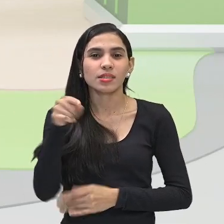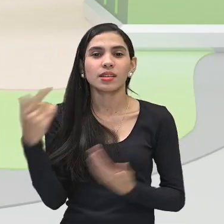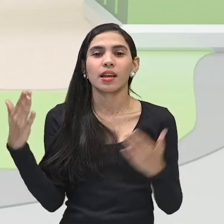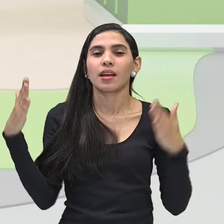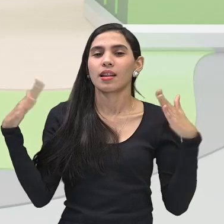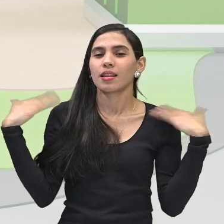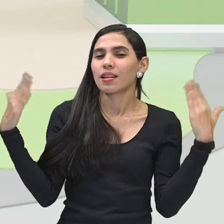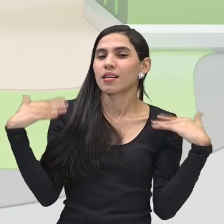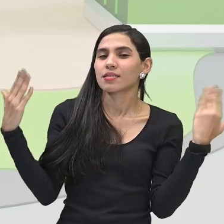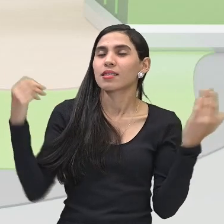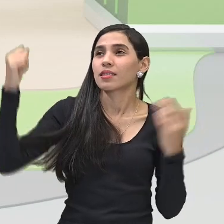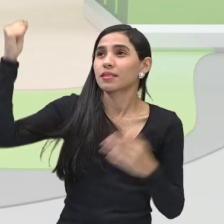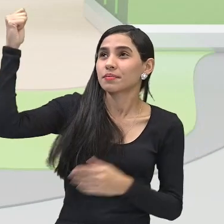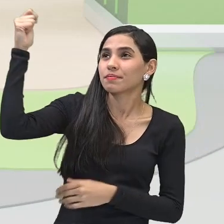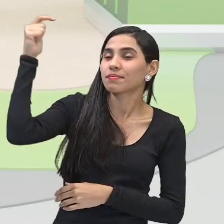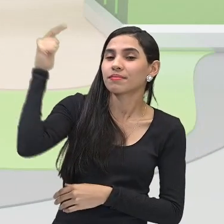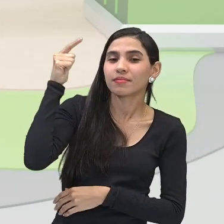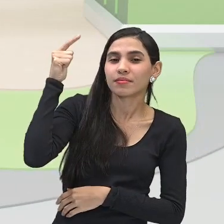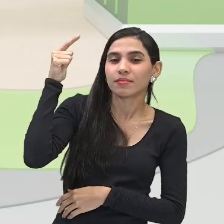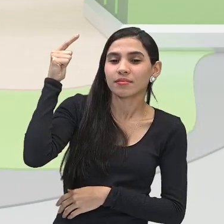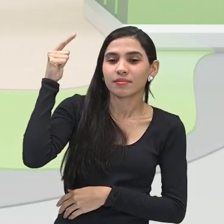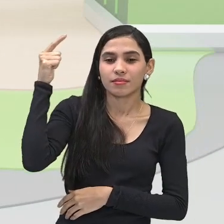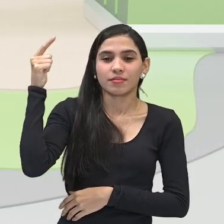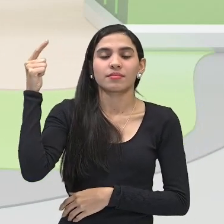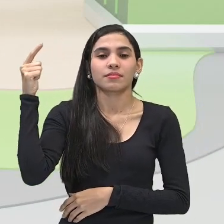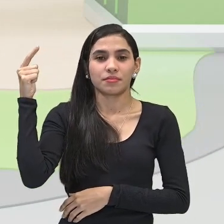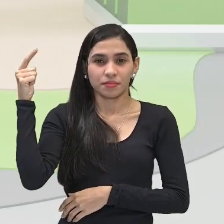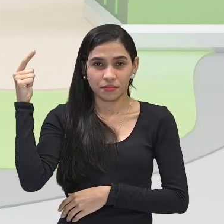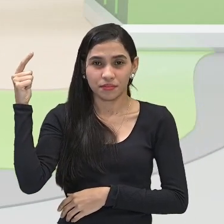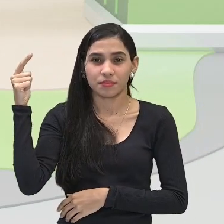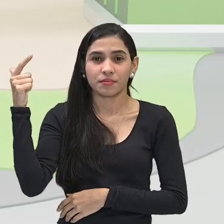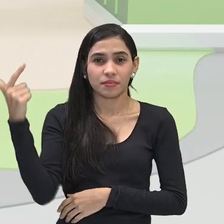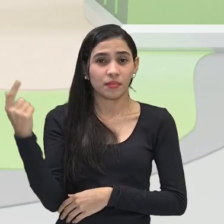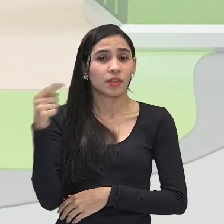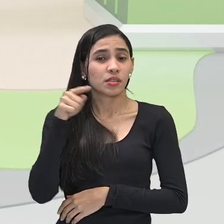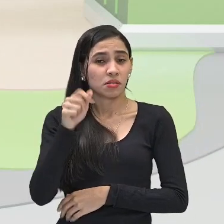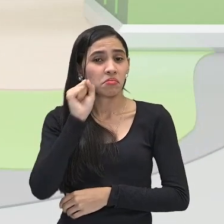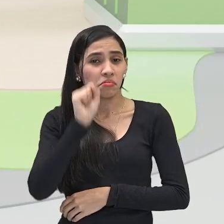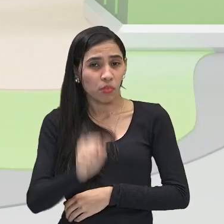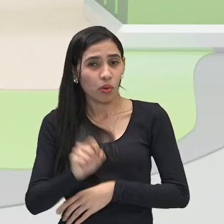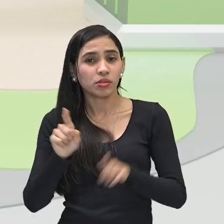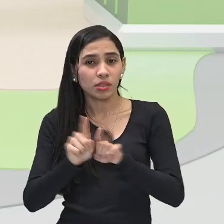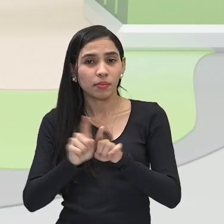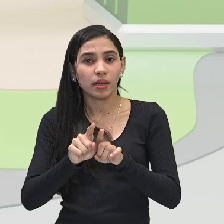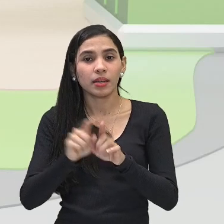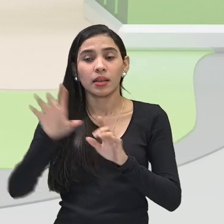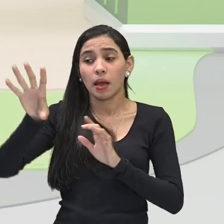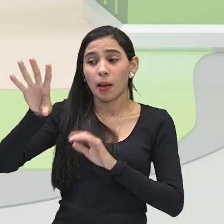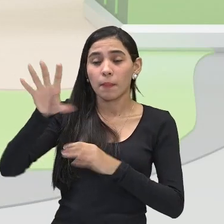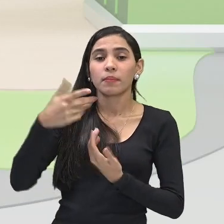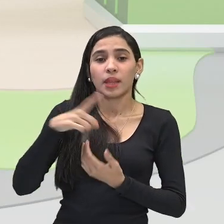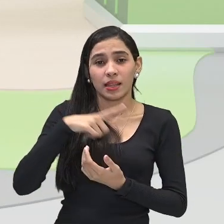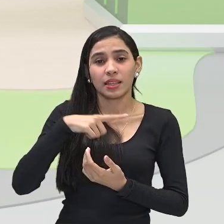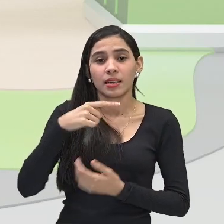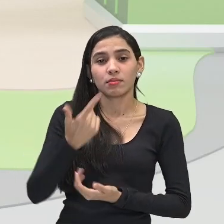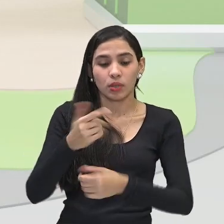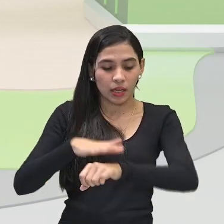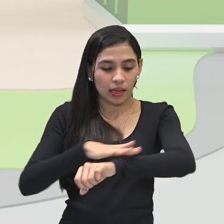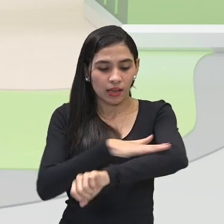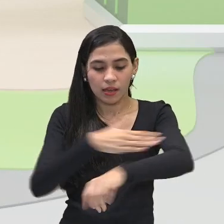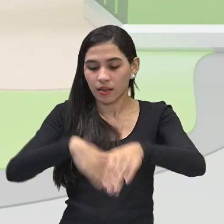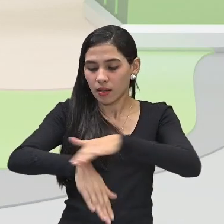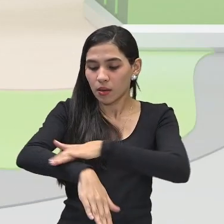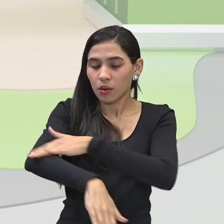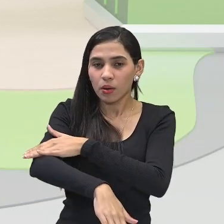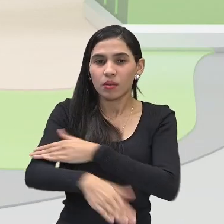de, no momento de lazer, né, pode, sim, ter uma queimadura de pele. E também